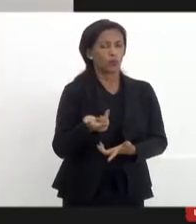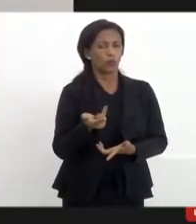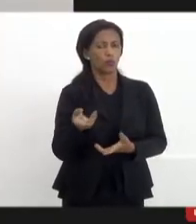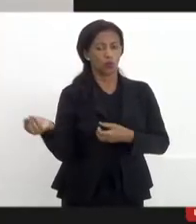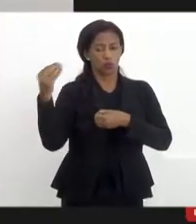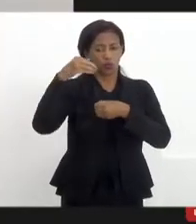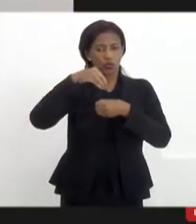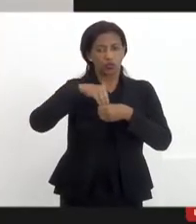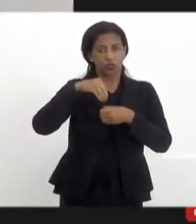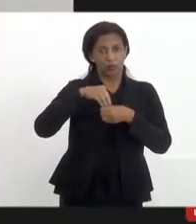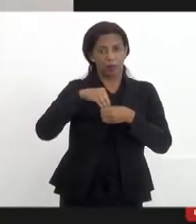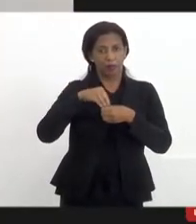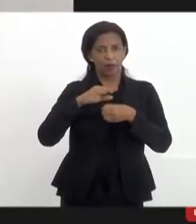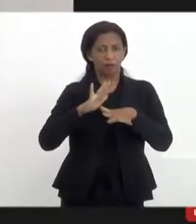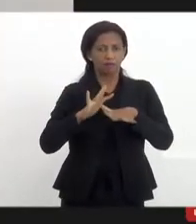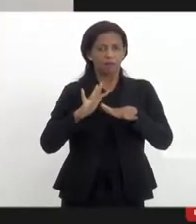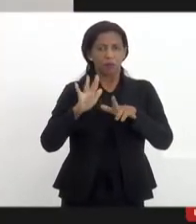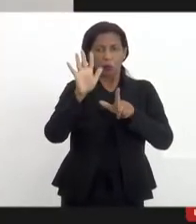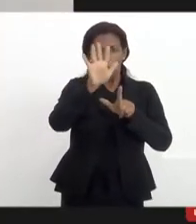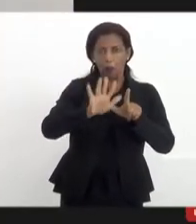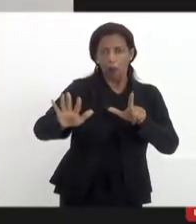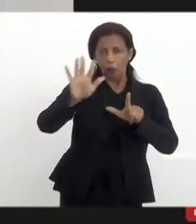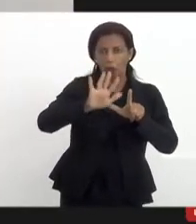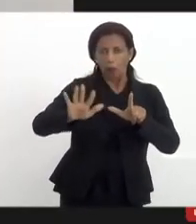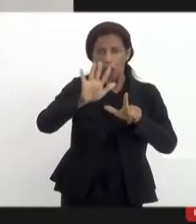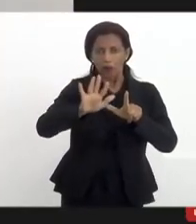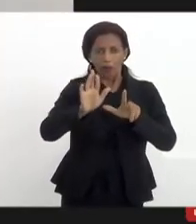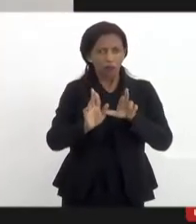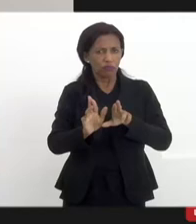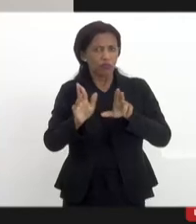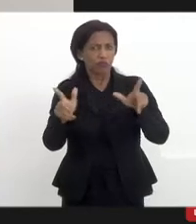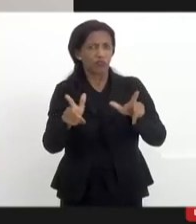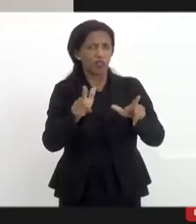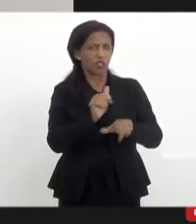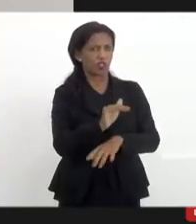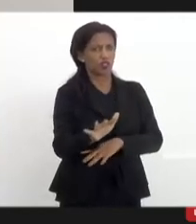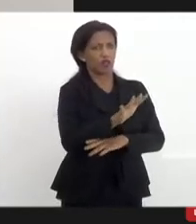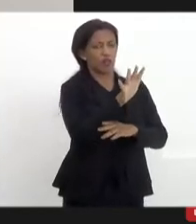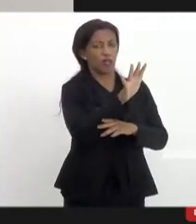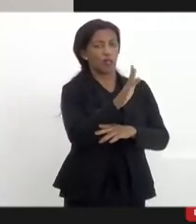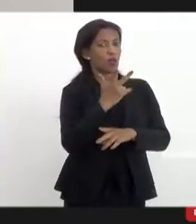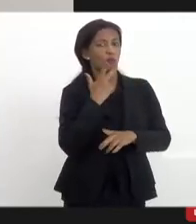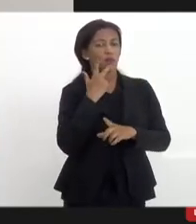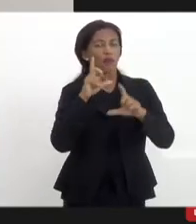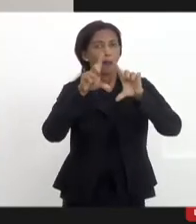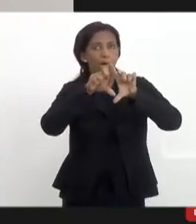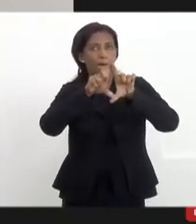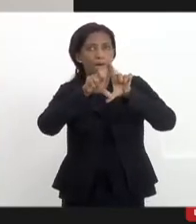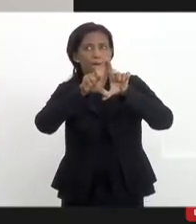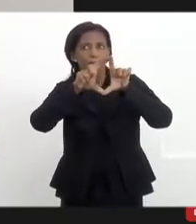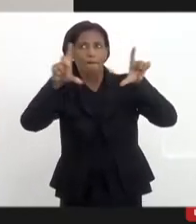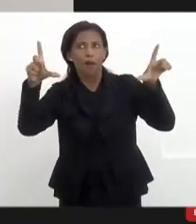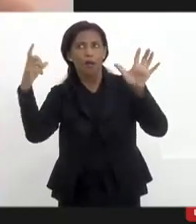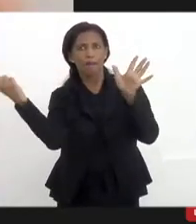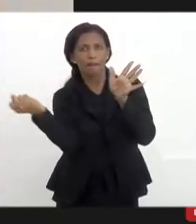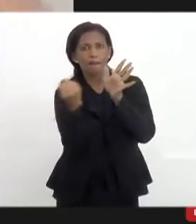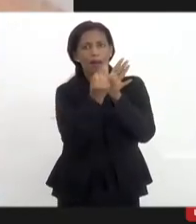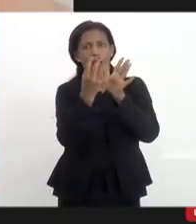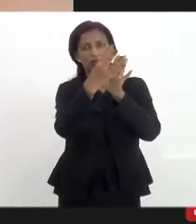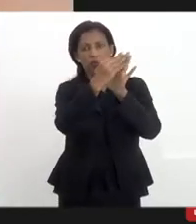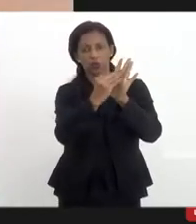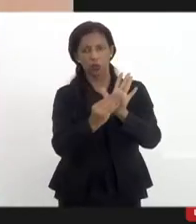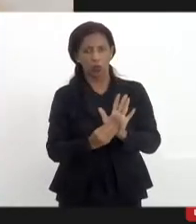portal da agência de notícias favelas com o branded content. Eu não poderia trabalhar com o branded content, que é marketing de conteúdo